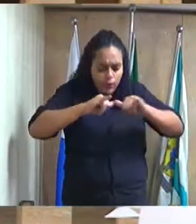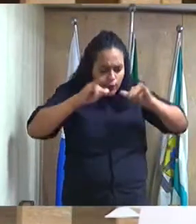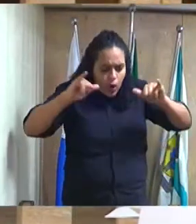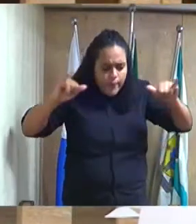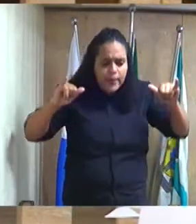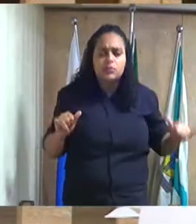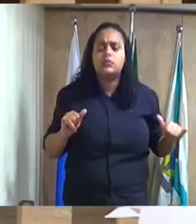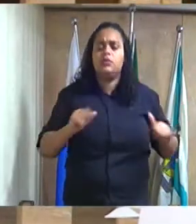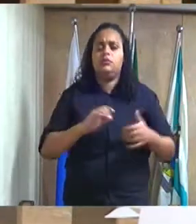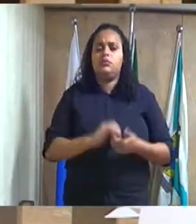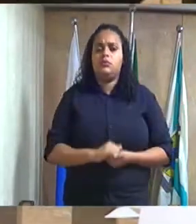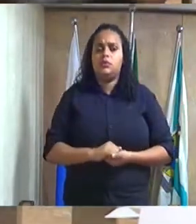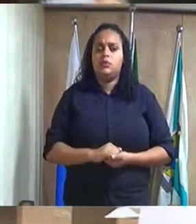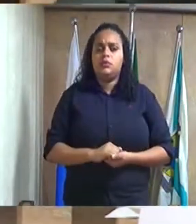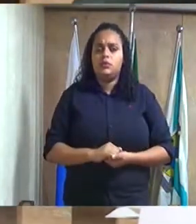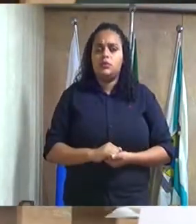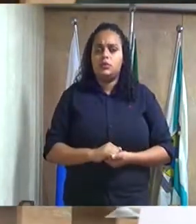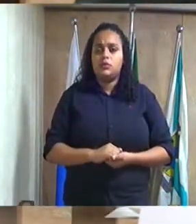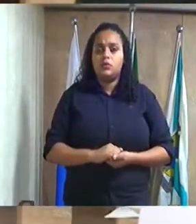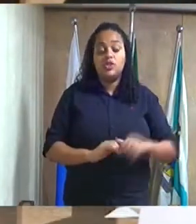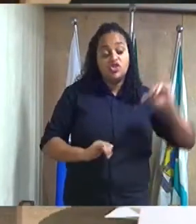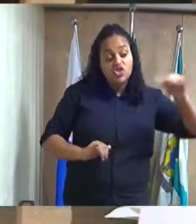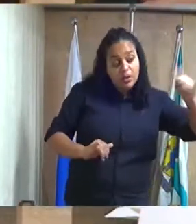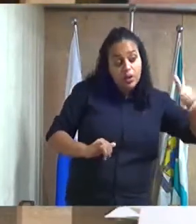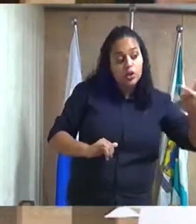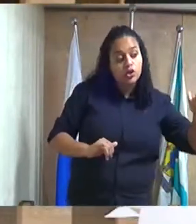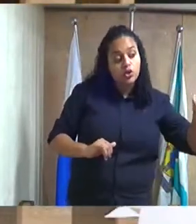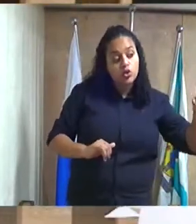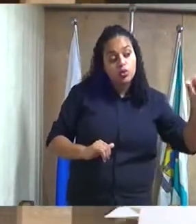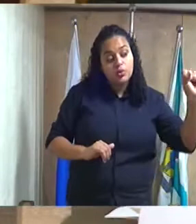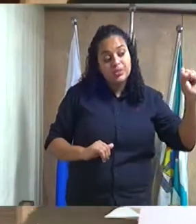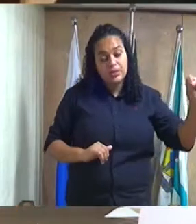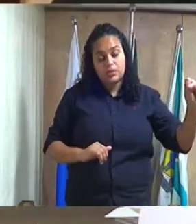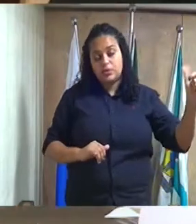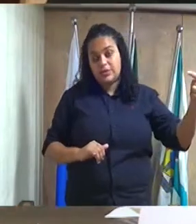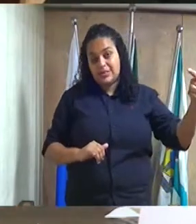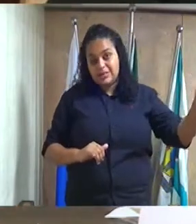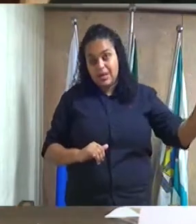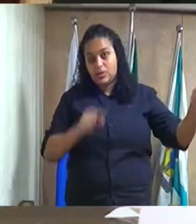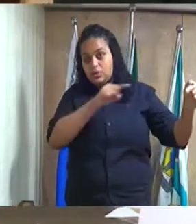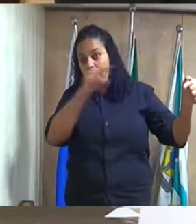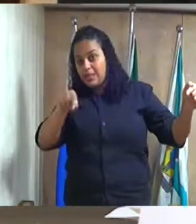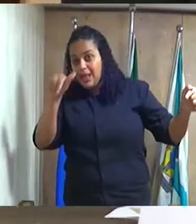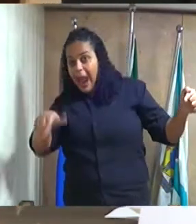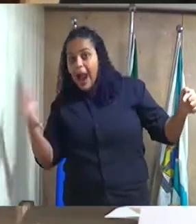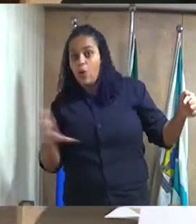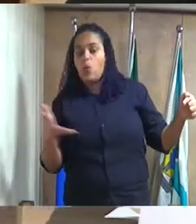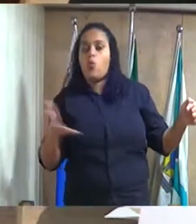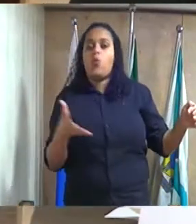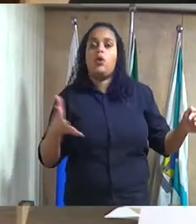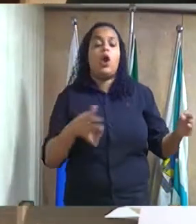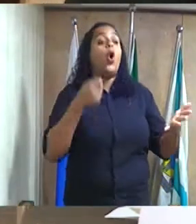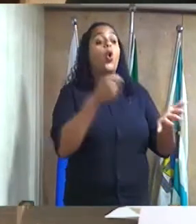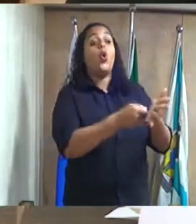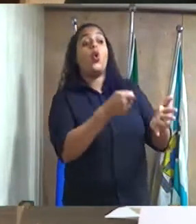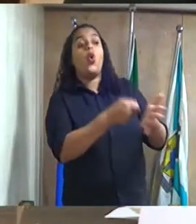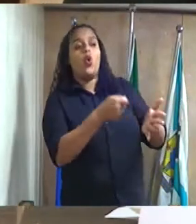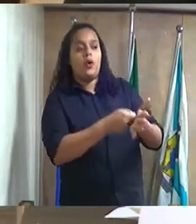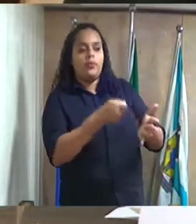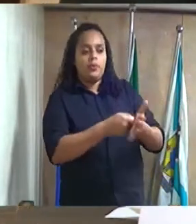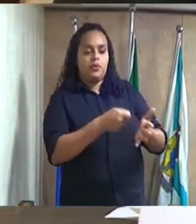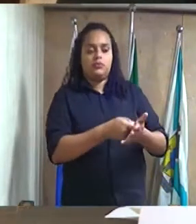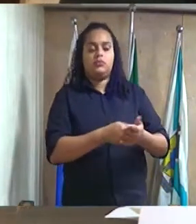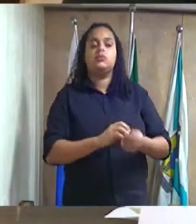desde janeiro de 2017 até o presente momento cópias de inteiro teor do processo de